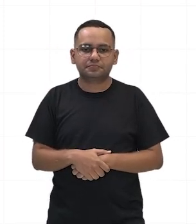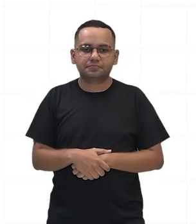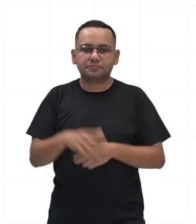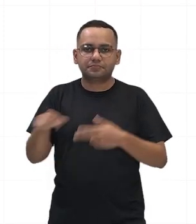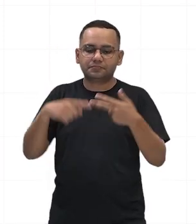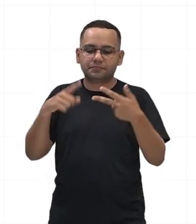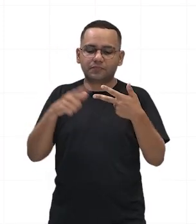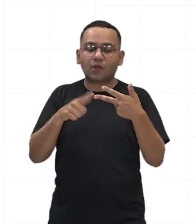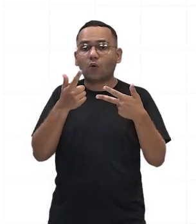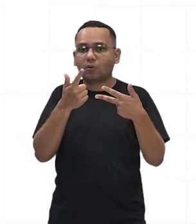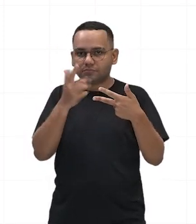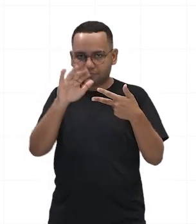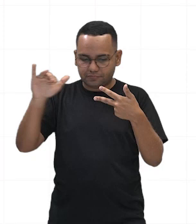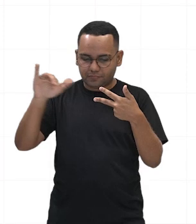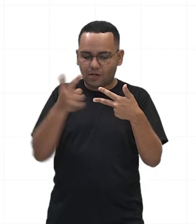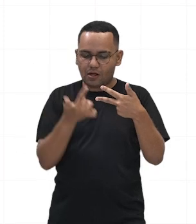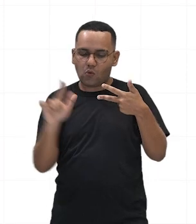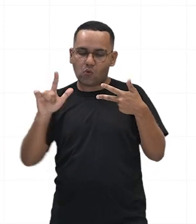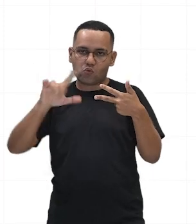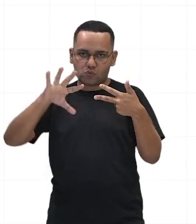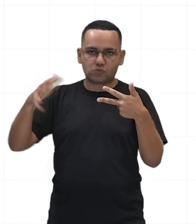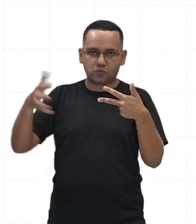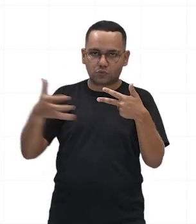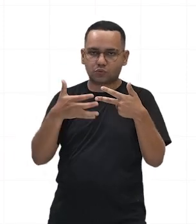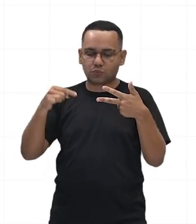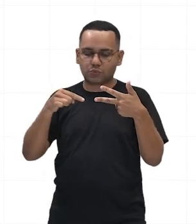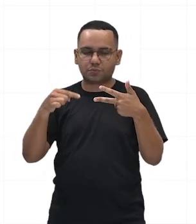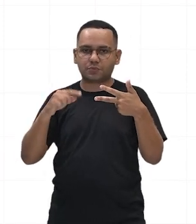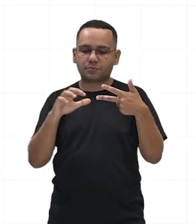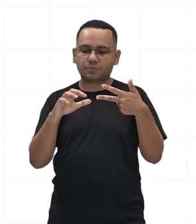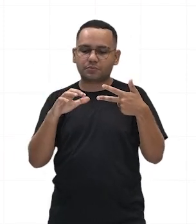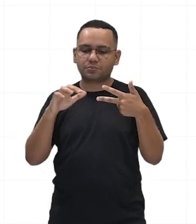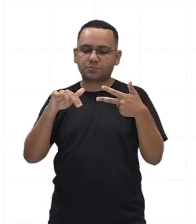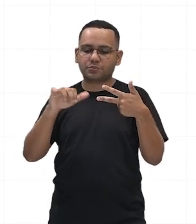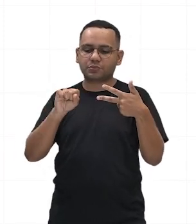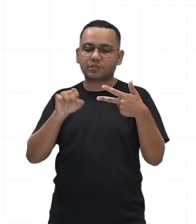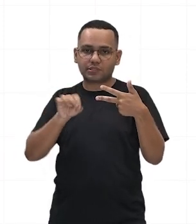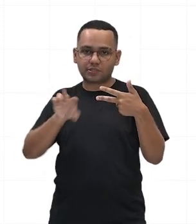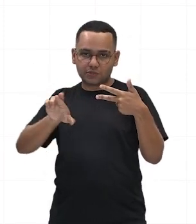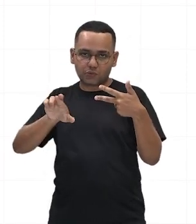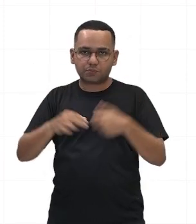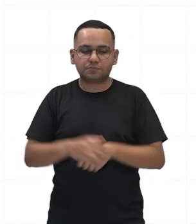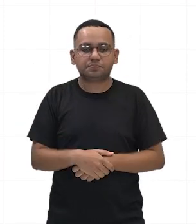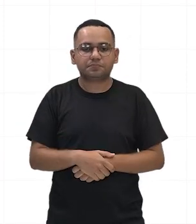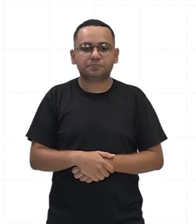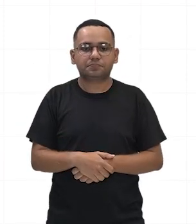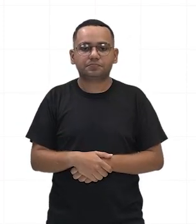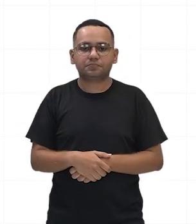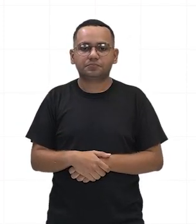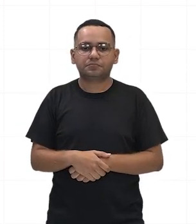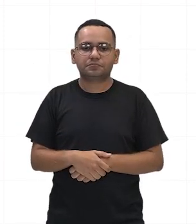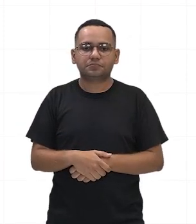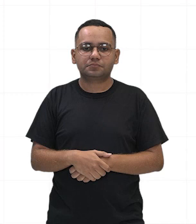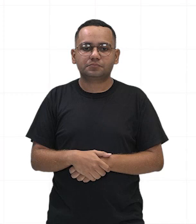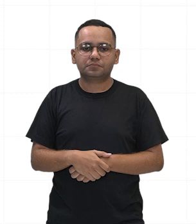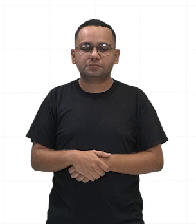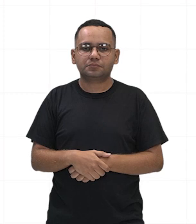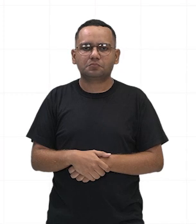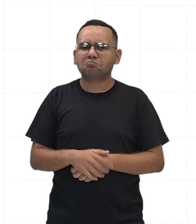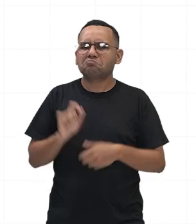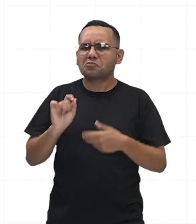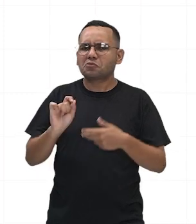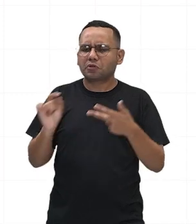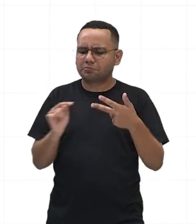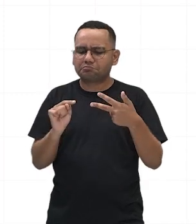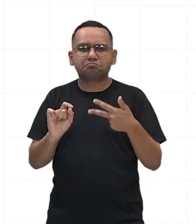também um outro elemento nessa estrutura, que é o sensor ou sensores. O que é o sensor?